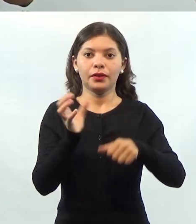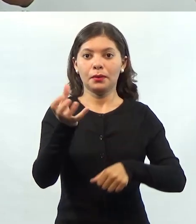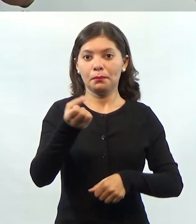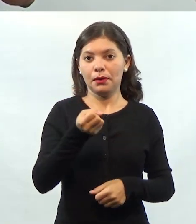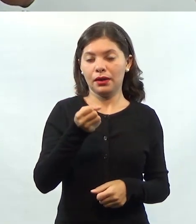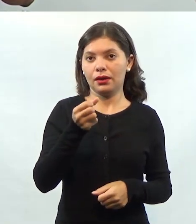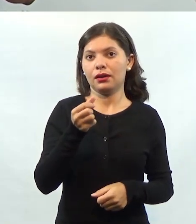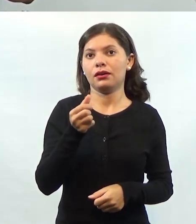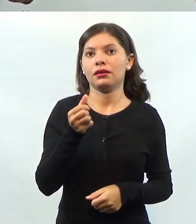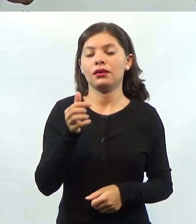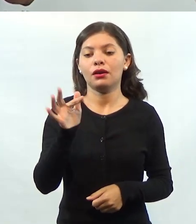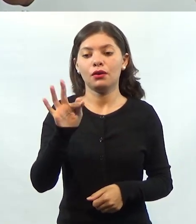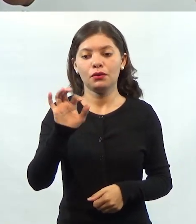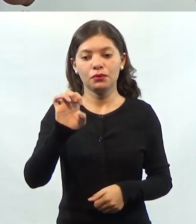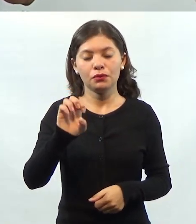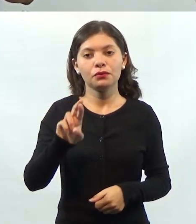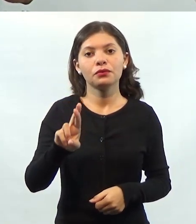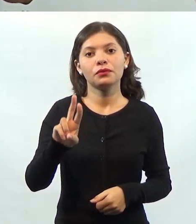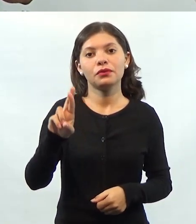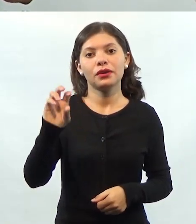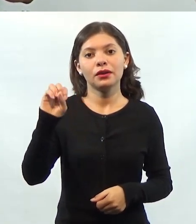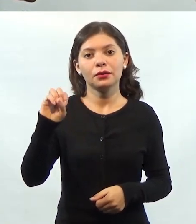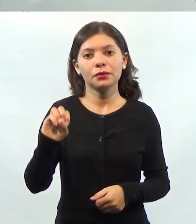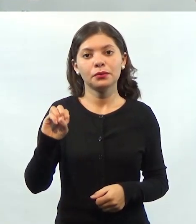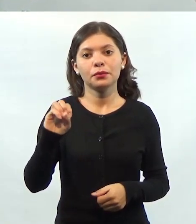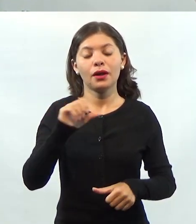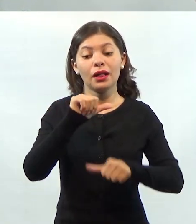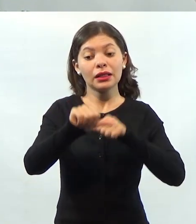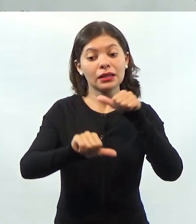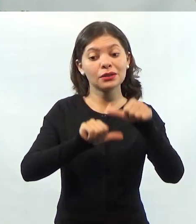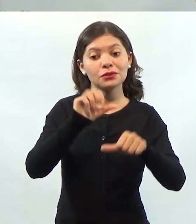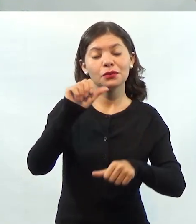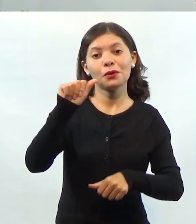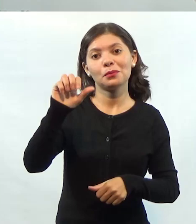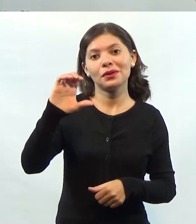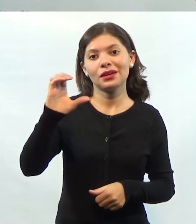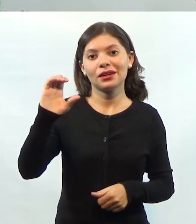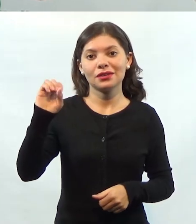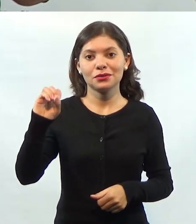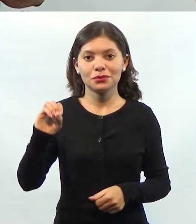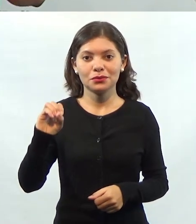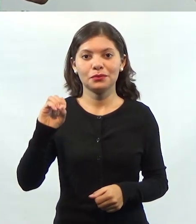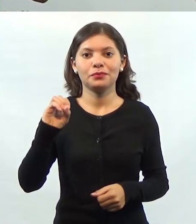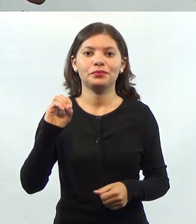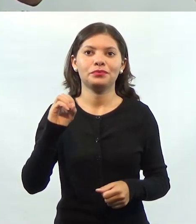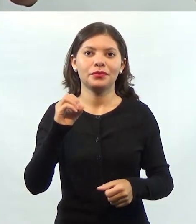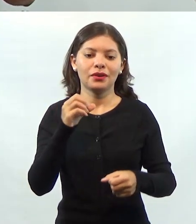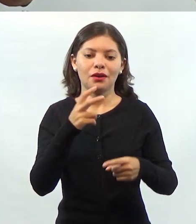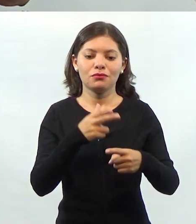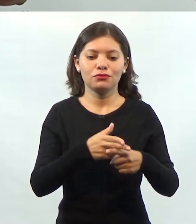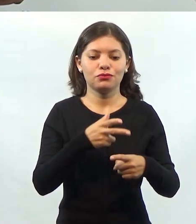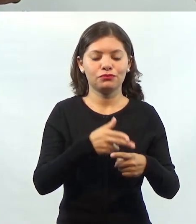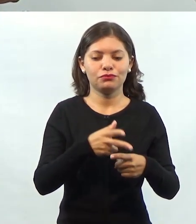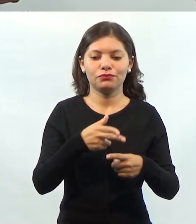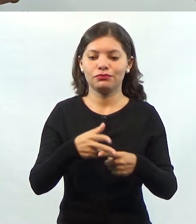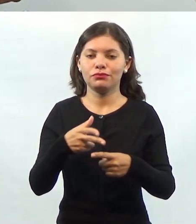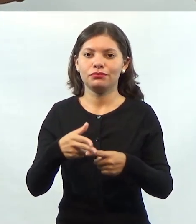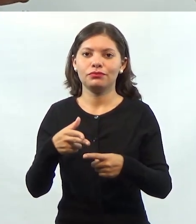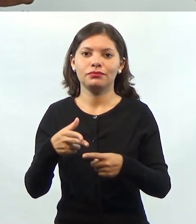de ferro, transforma em tipo de aço e vende para uma empresa que vai fabricar facas, vai fabricar panelas.